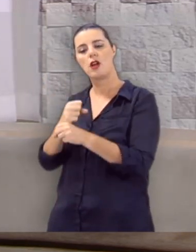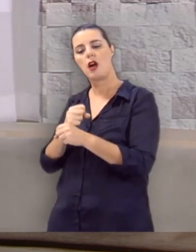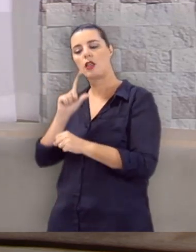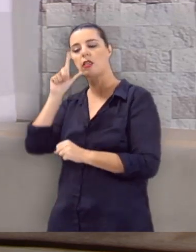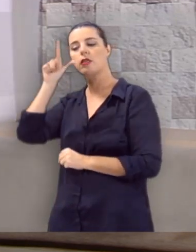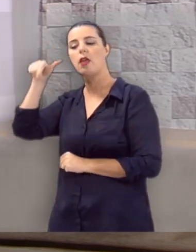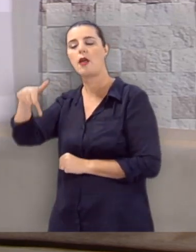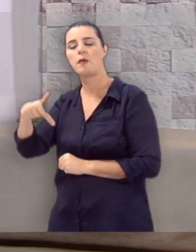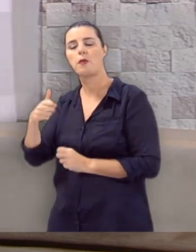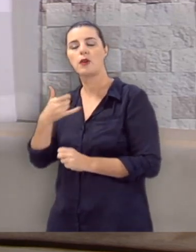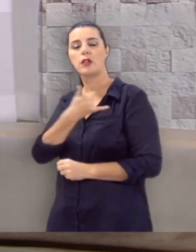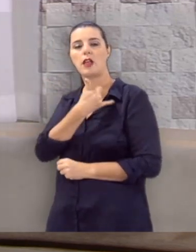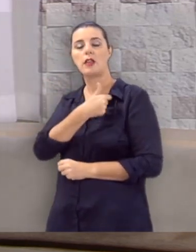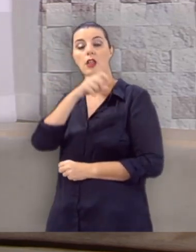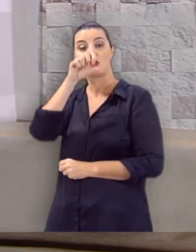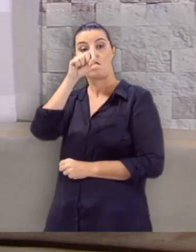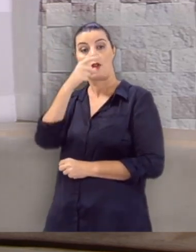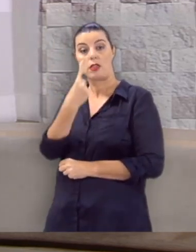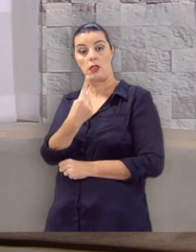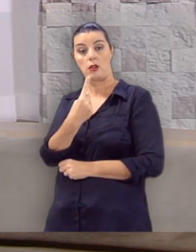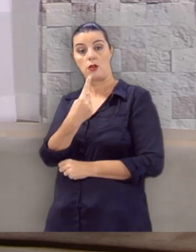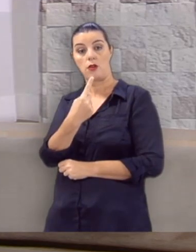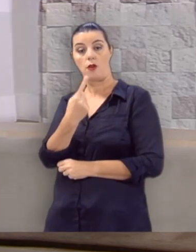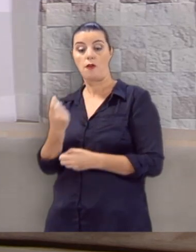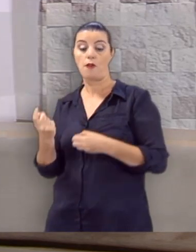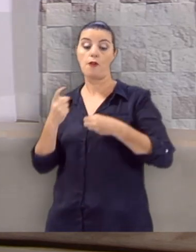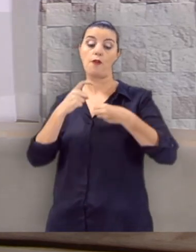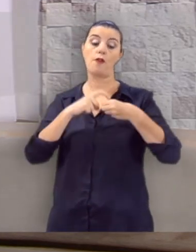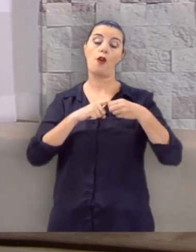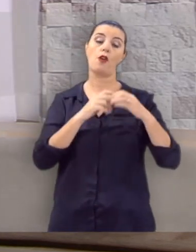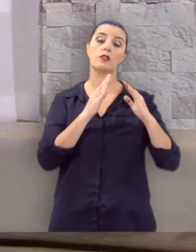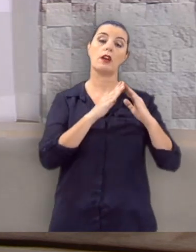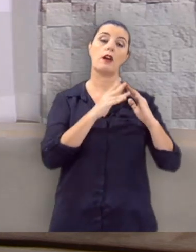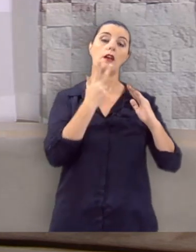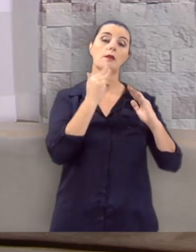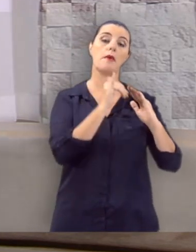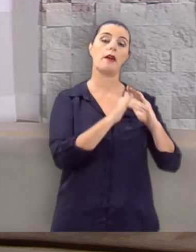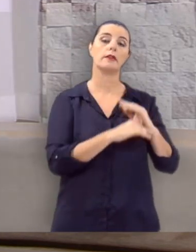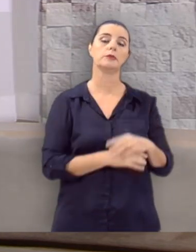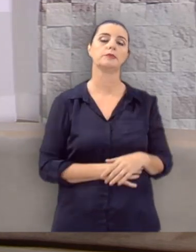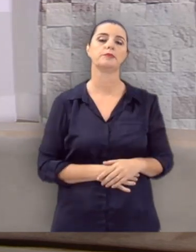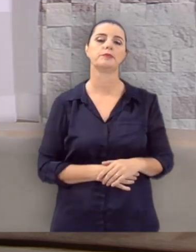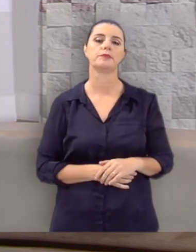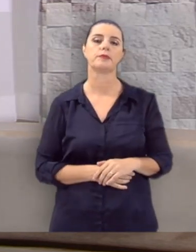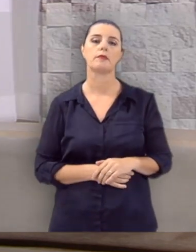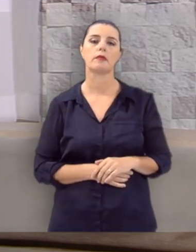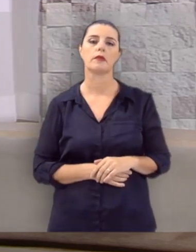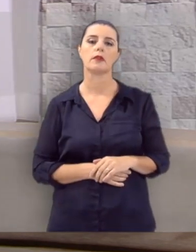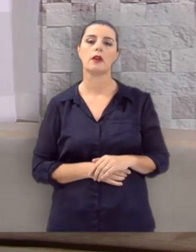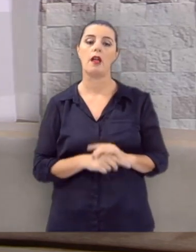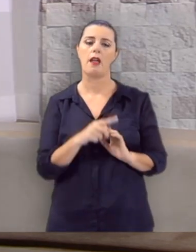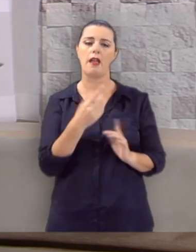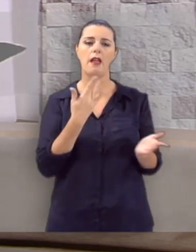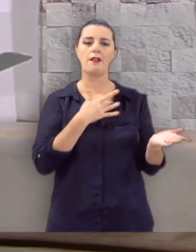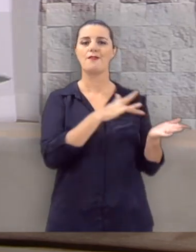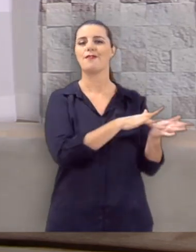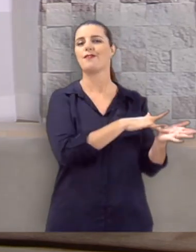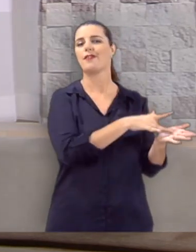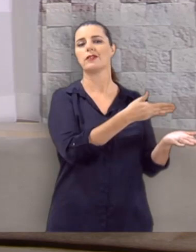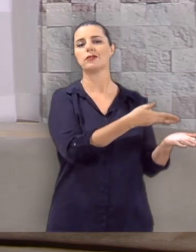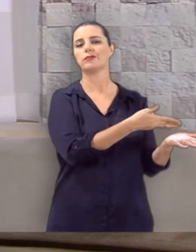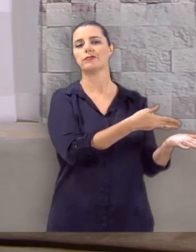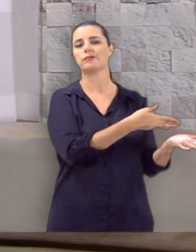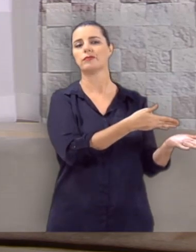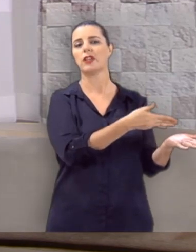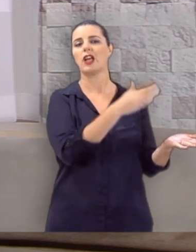Vinte anos depois, com noventa e um anos, ele retorna à terra dos seus pais. Ele que era um